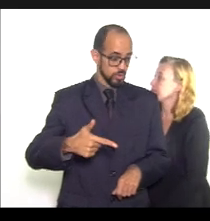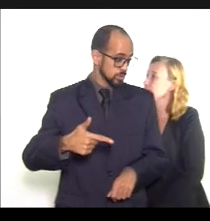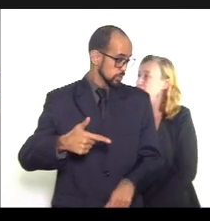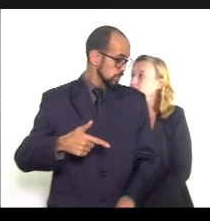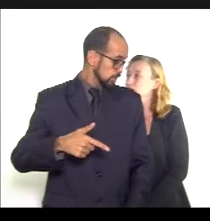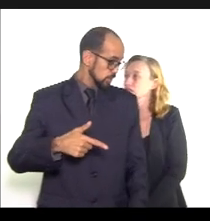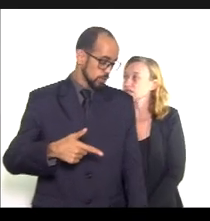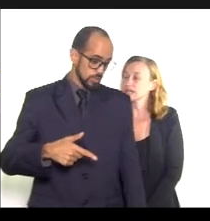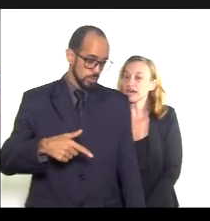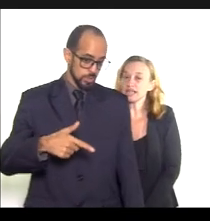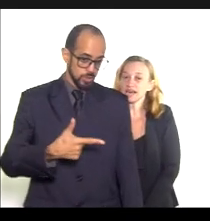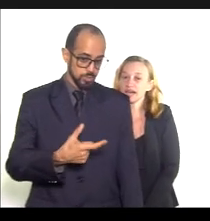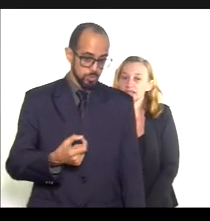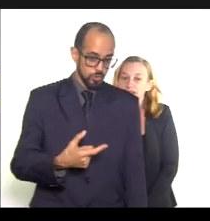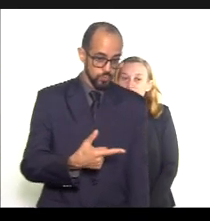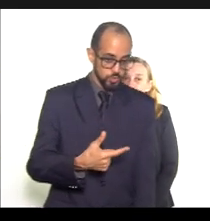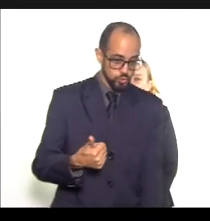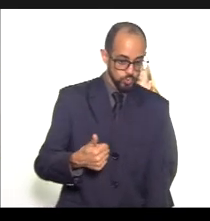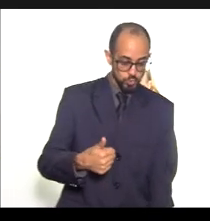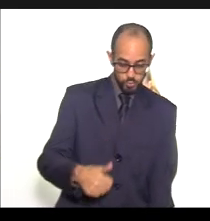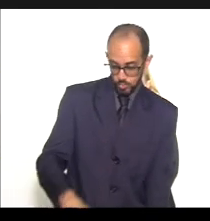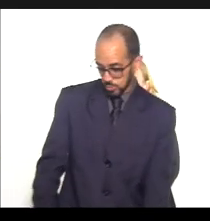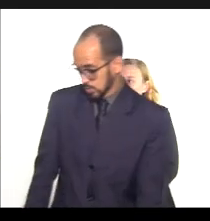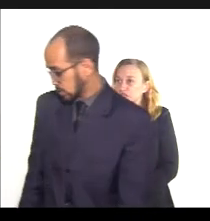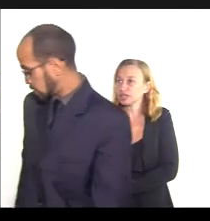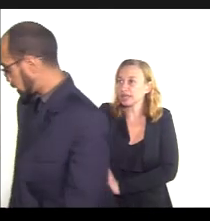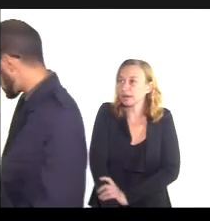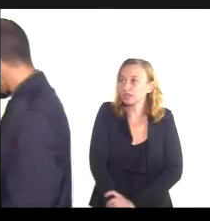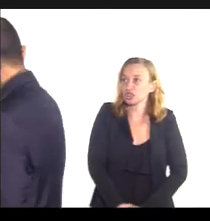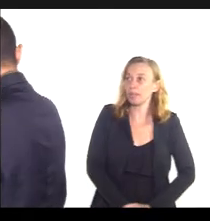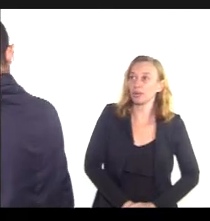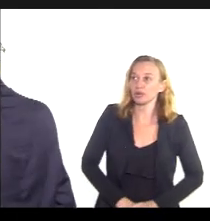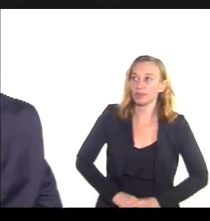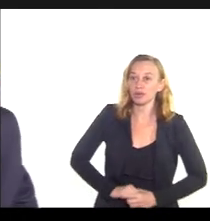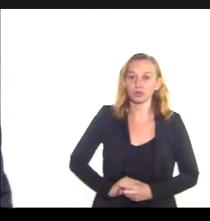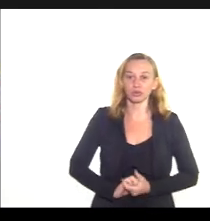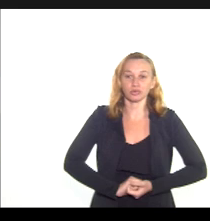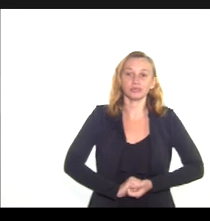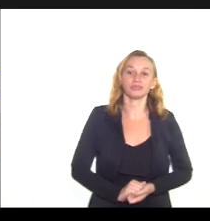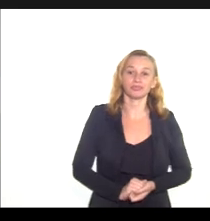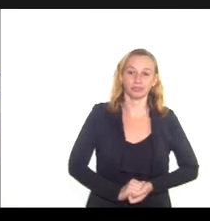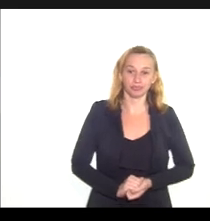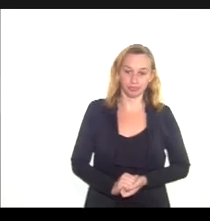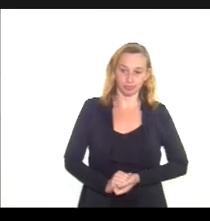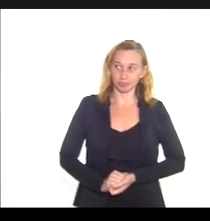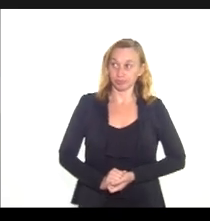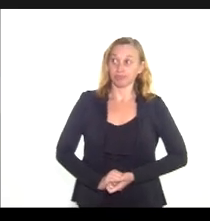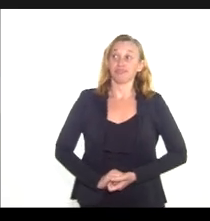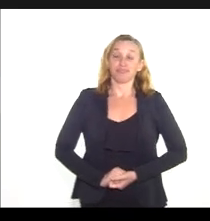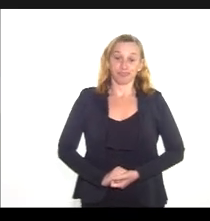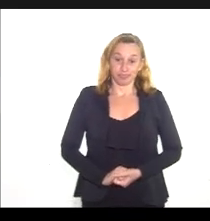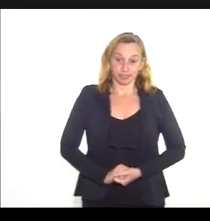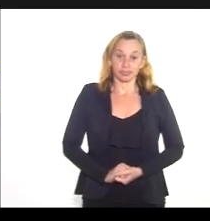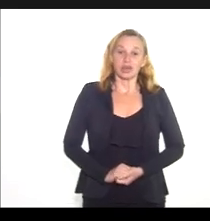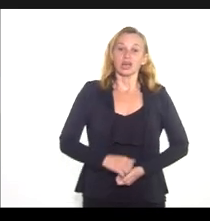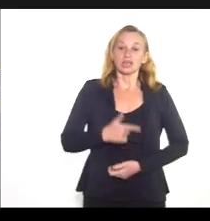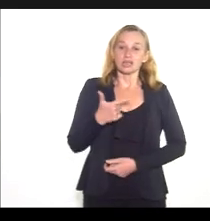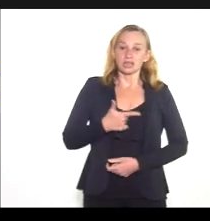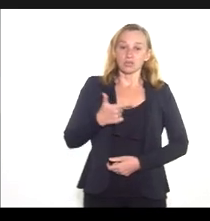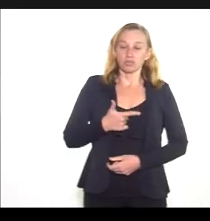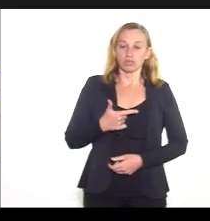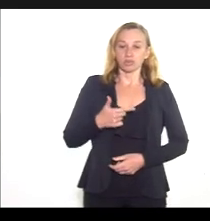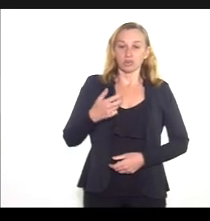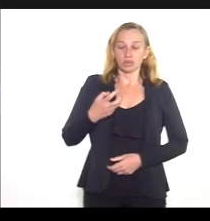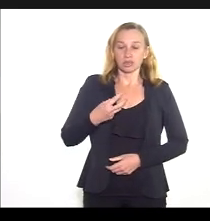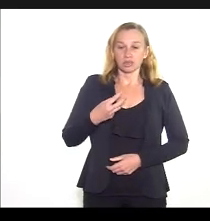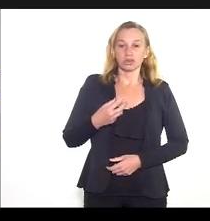2021, no mês de março. O primeiro gráfico aqui, primeira, segunda e terceira onda,